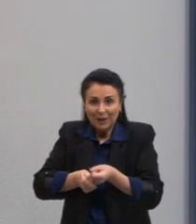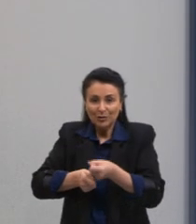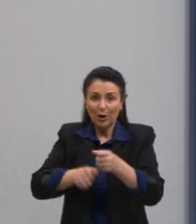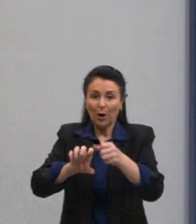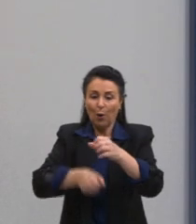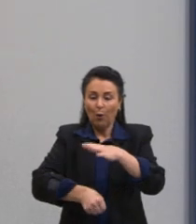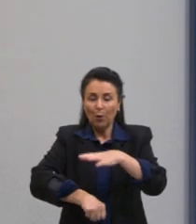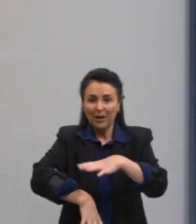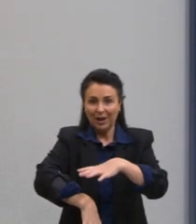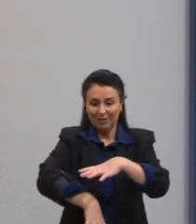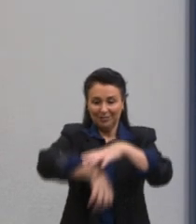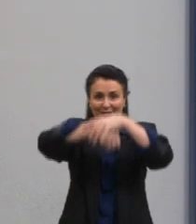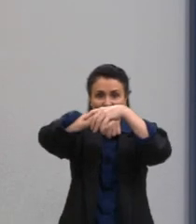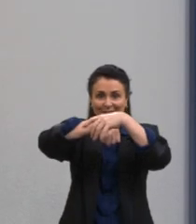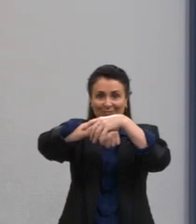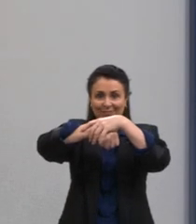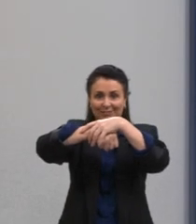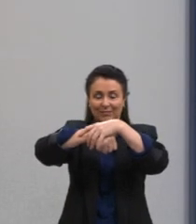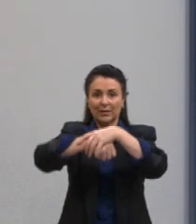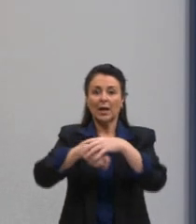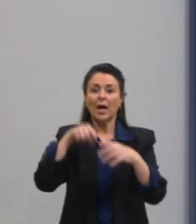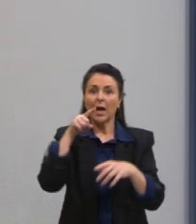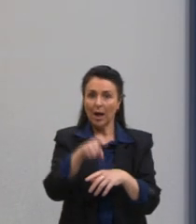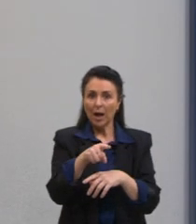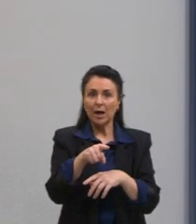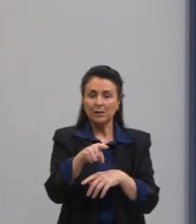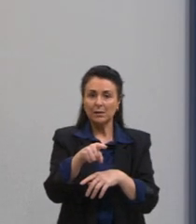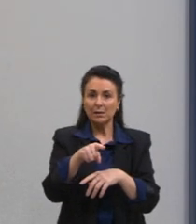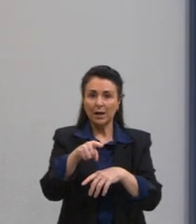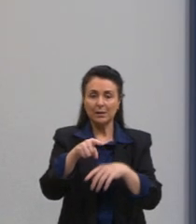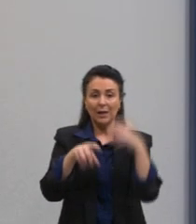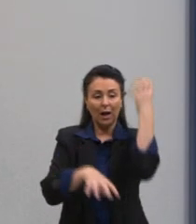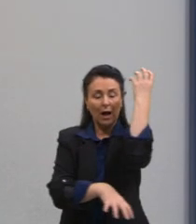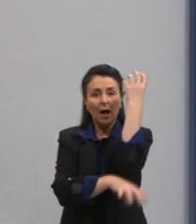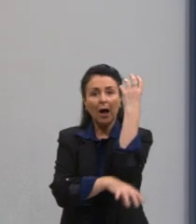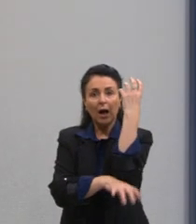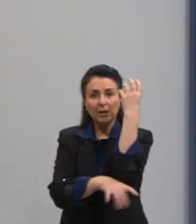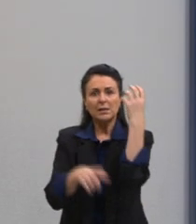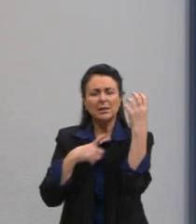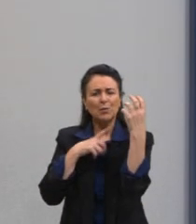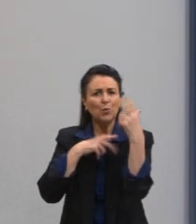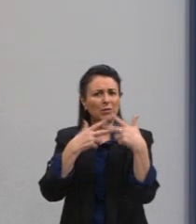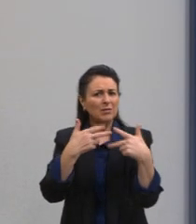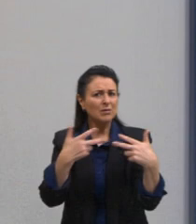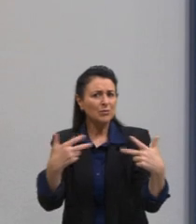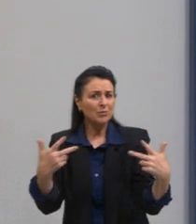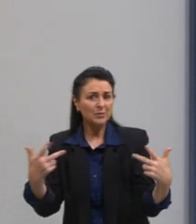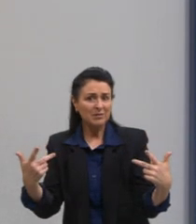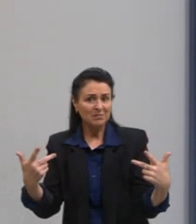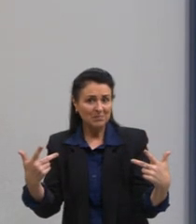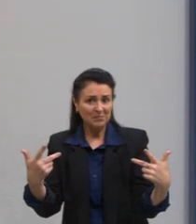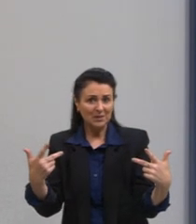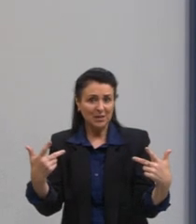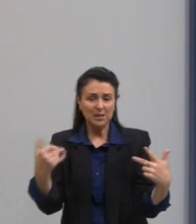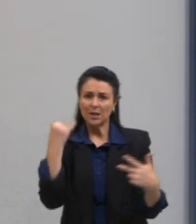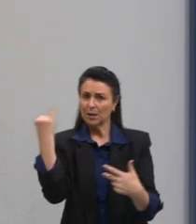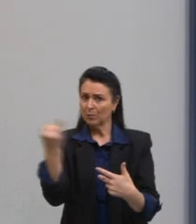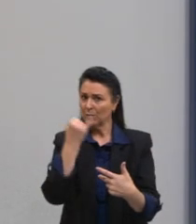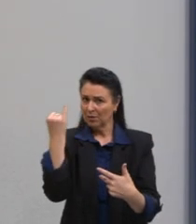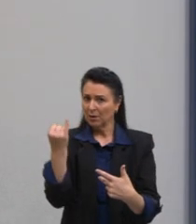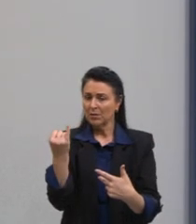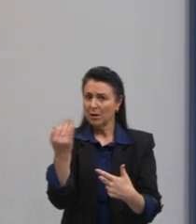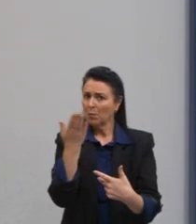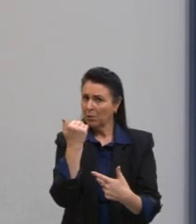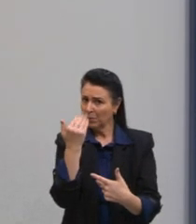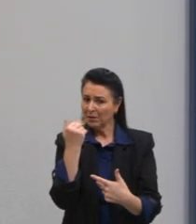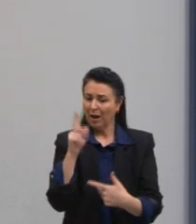Então, essas raízes vão armazenar grande quantidade de substância de reserva, que é o que vai alimentar os